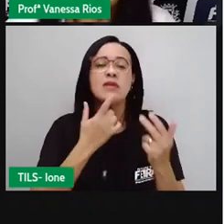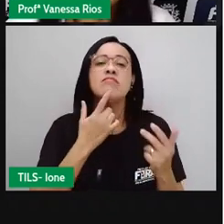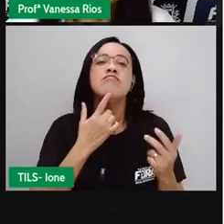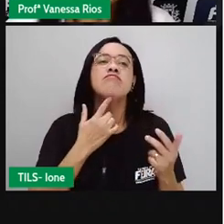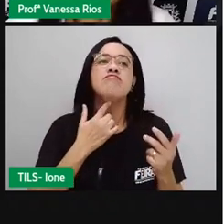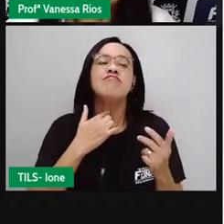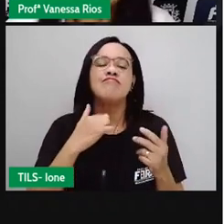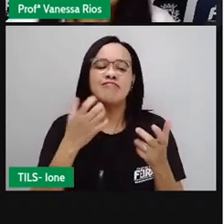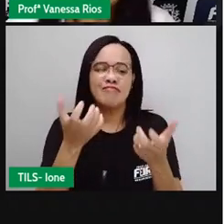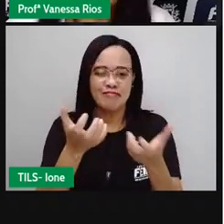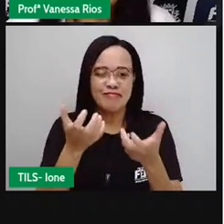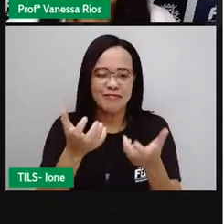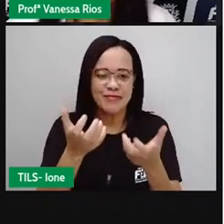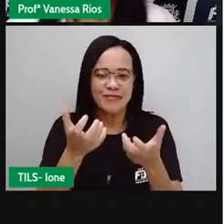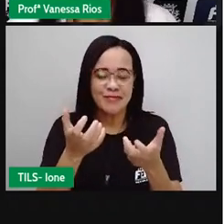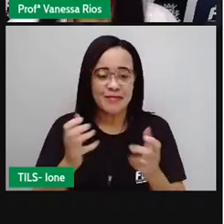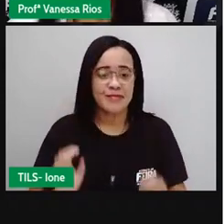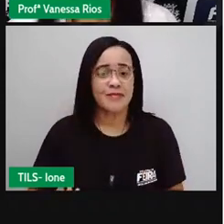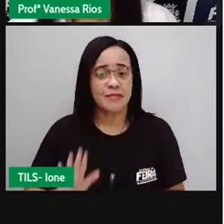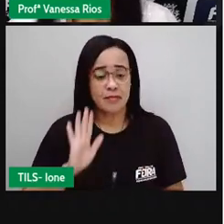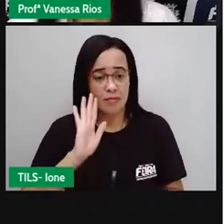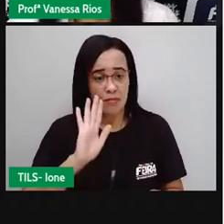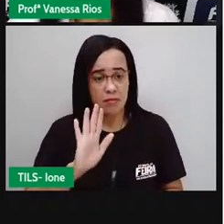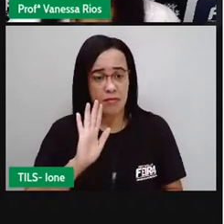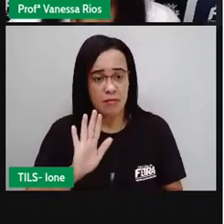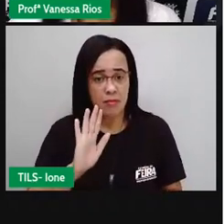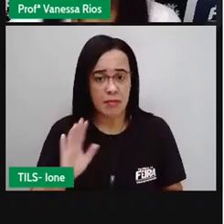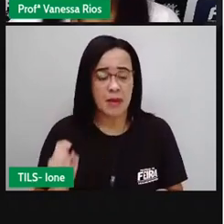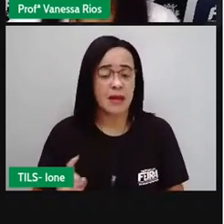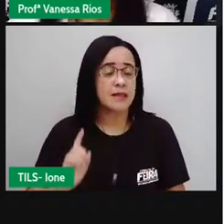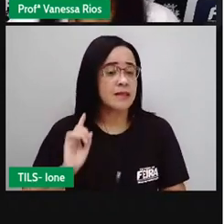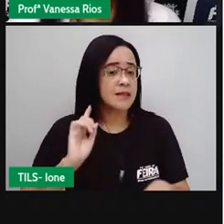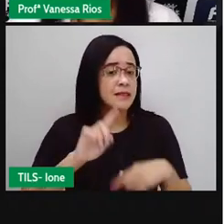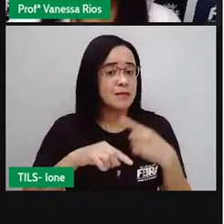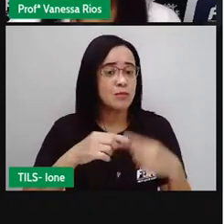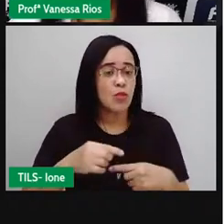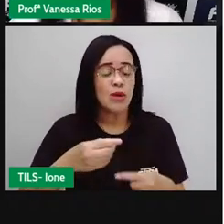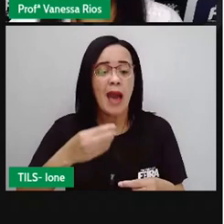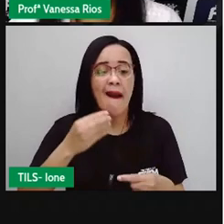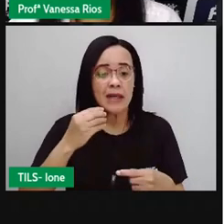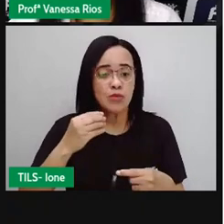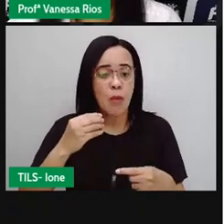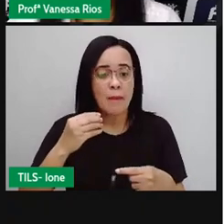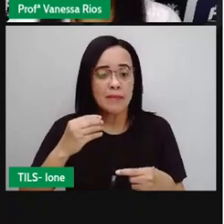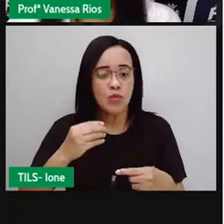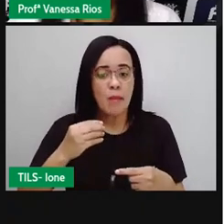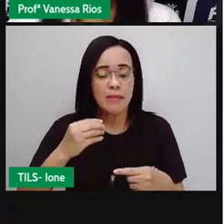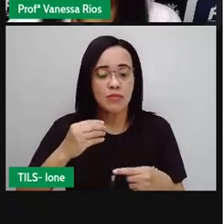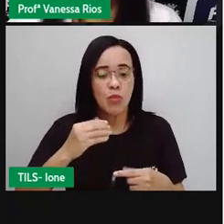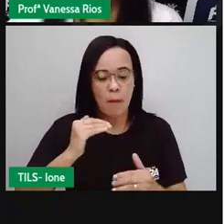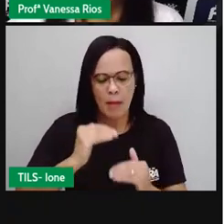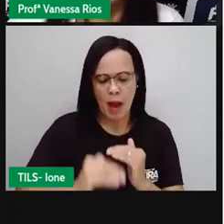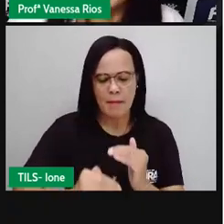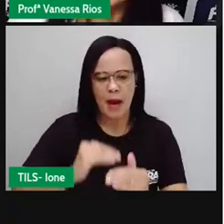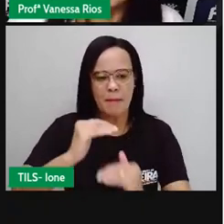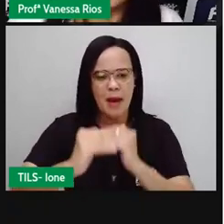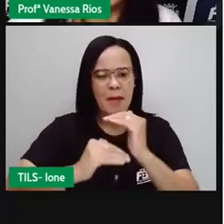comer. Mas que esse bolo aí, quando vai para a nossa boca, ele passa por processos aí de